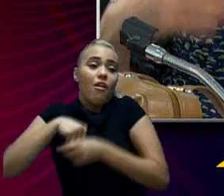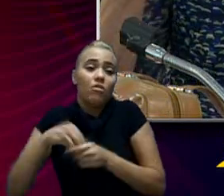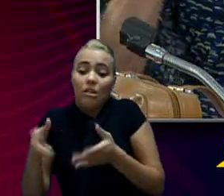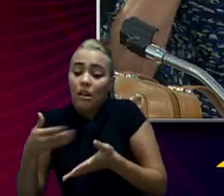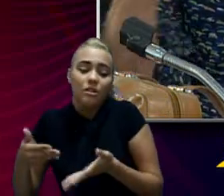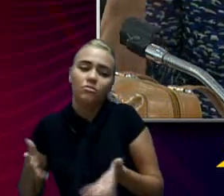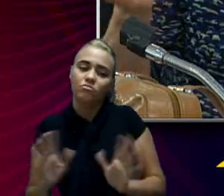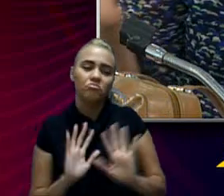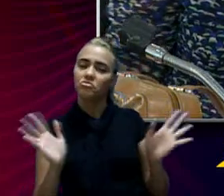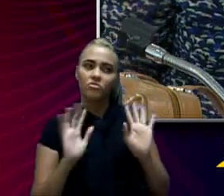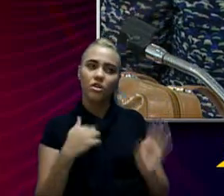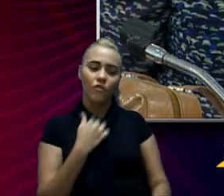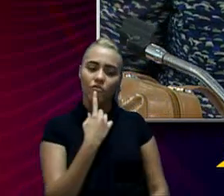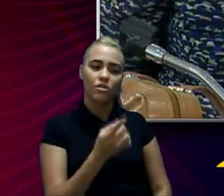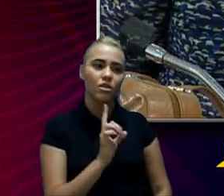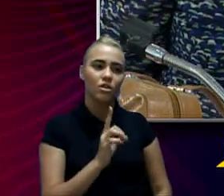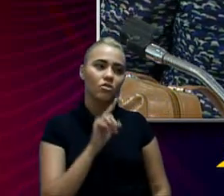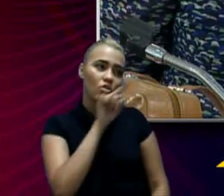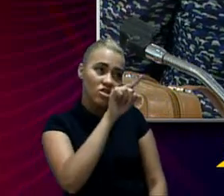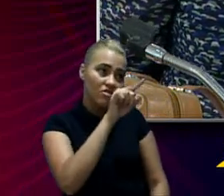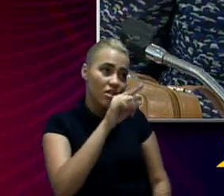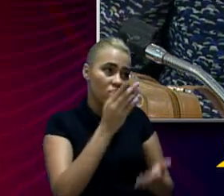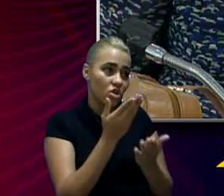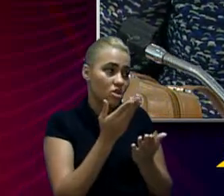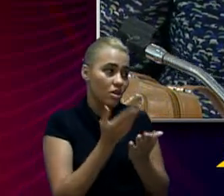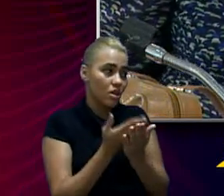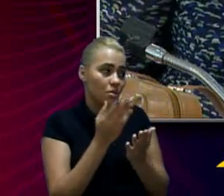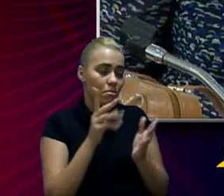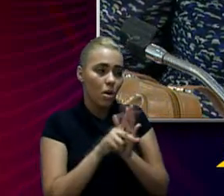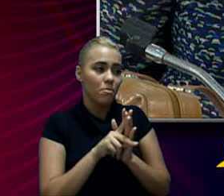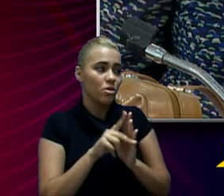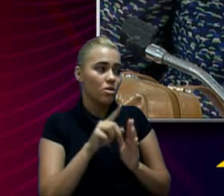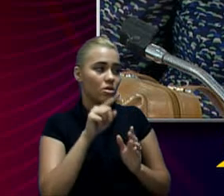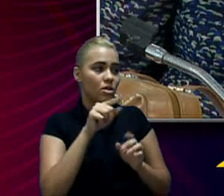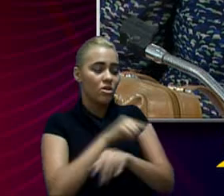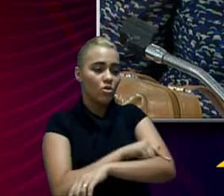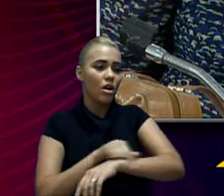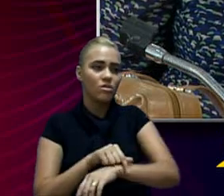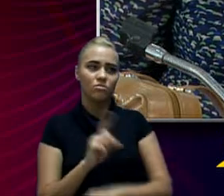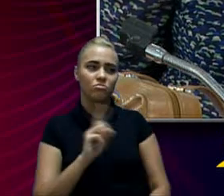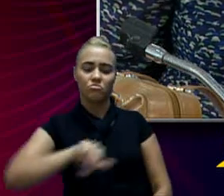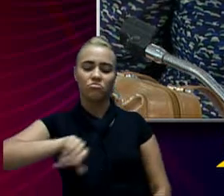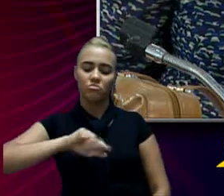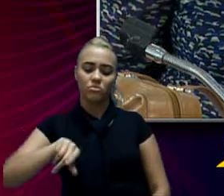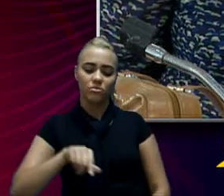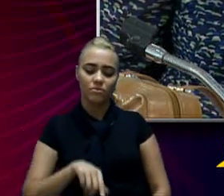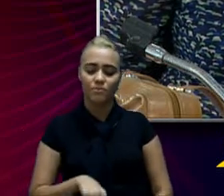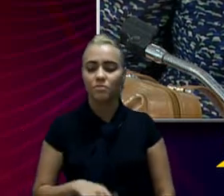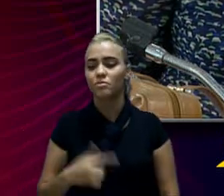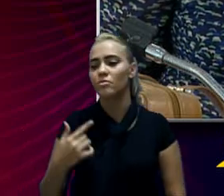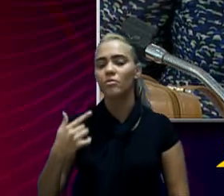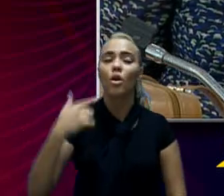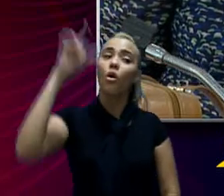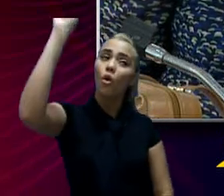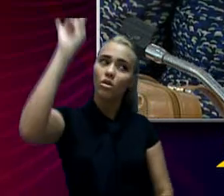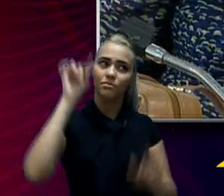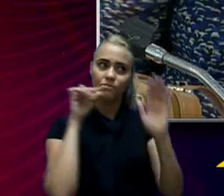dos livros, nem o senhor, porque o senhor não é da área da educação. uma outra questão, secretário.